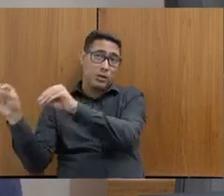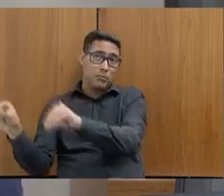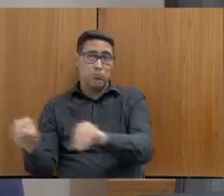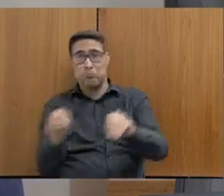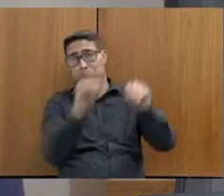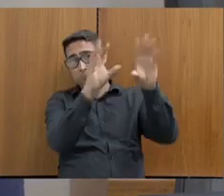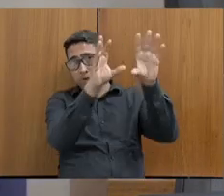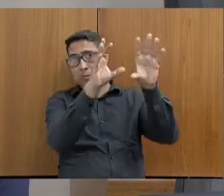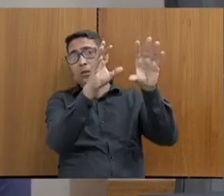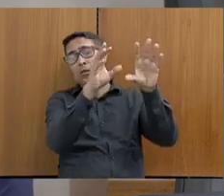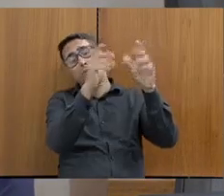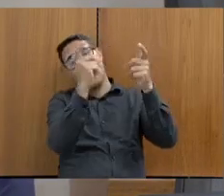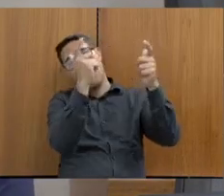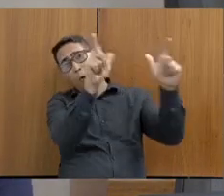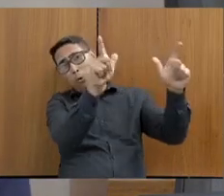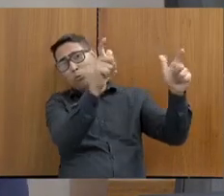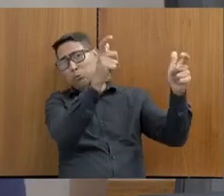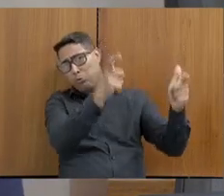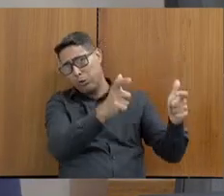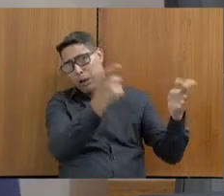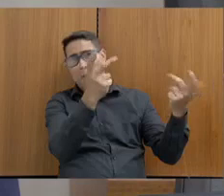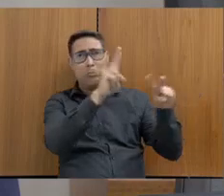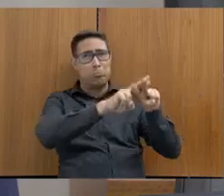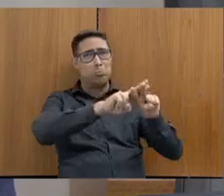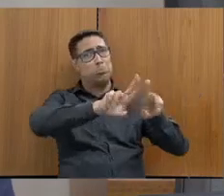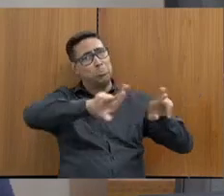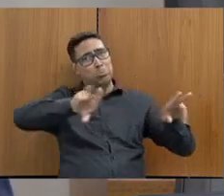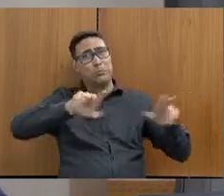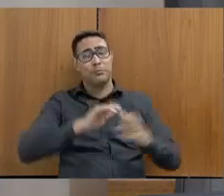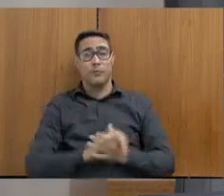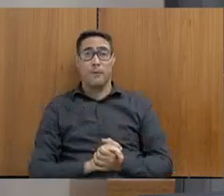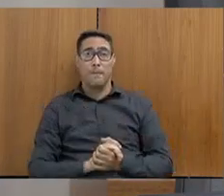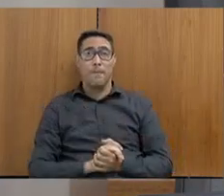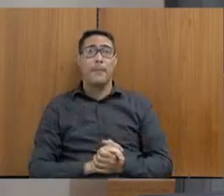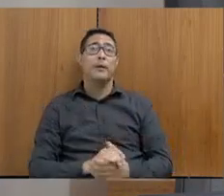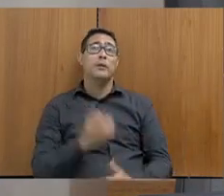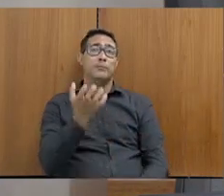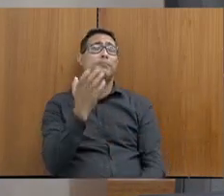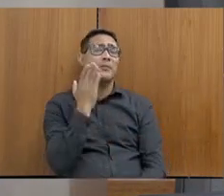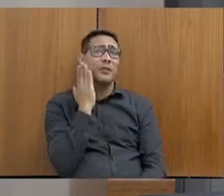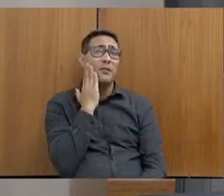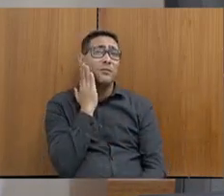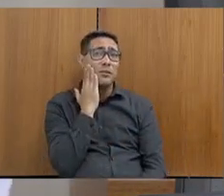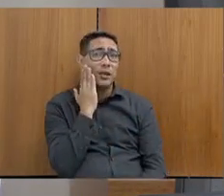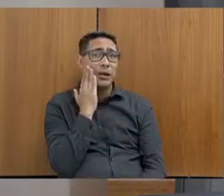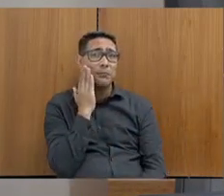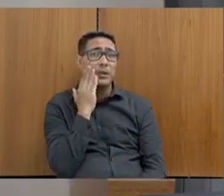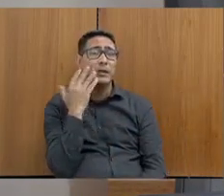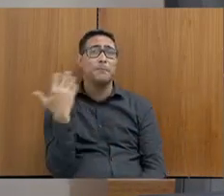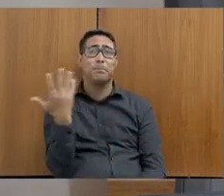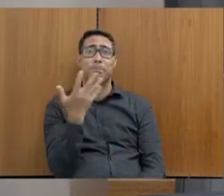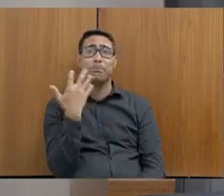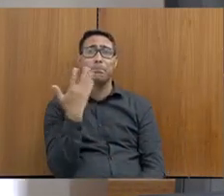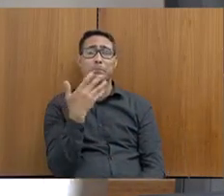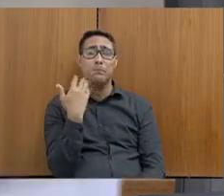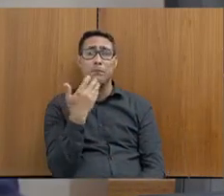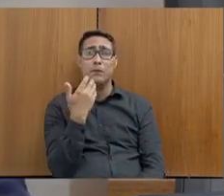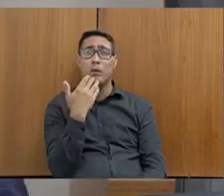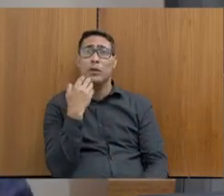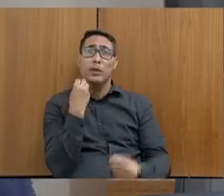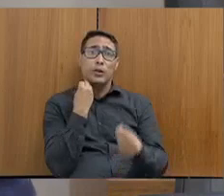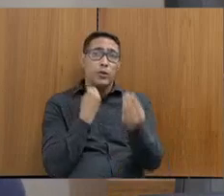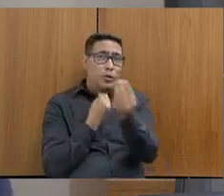centro de remanejamento provisório, para o presídio, enfim. Então, gente queria saber sobre qual é o... como